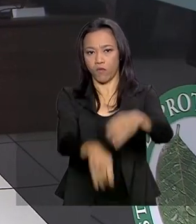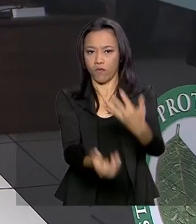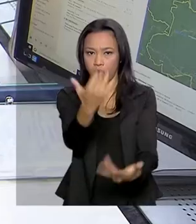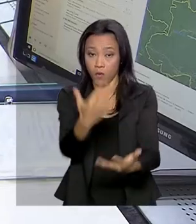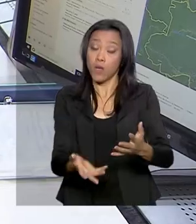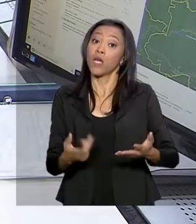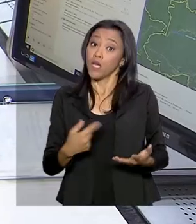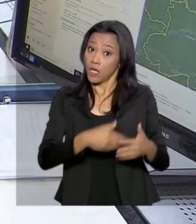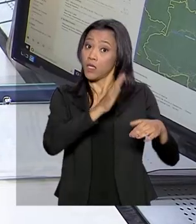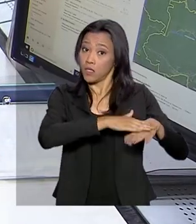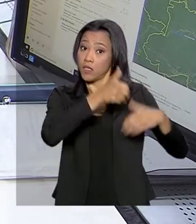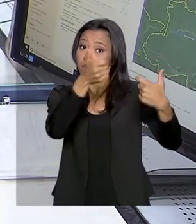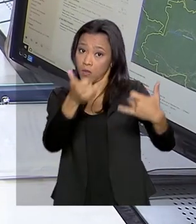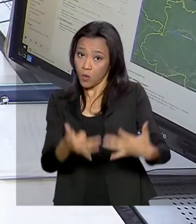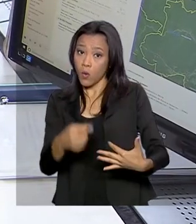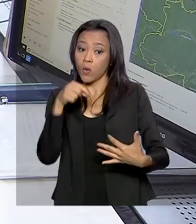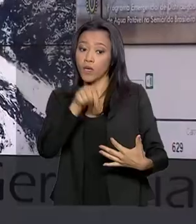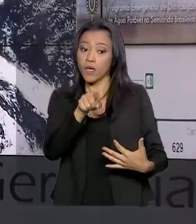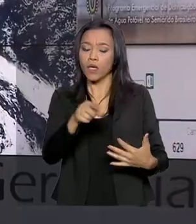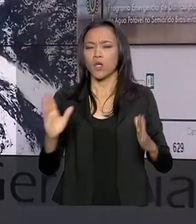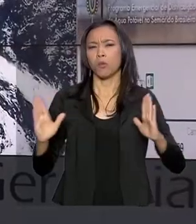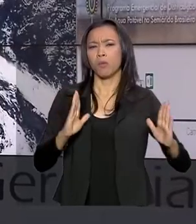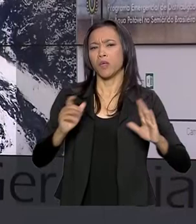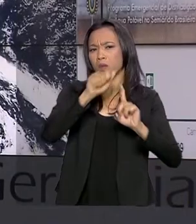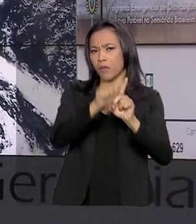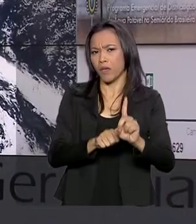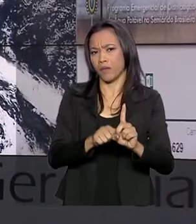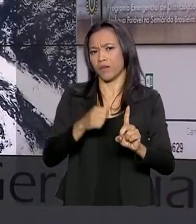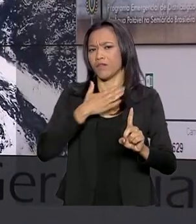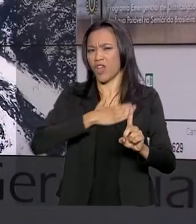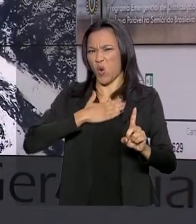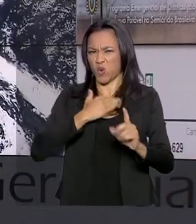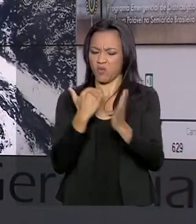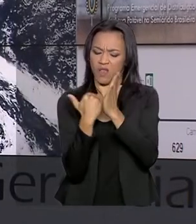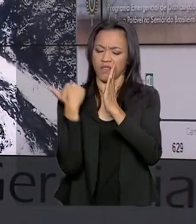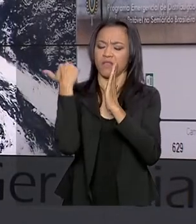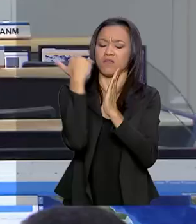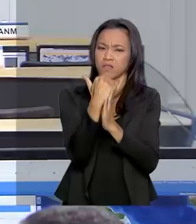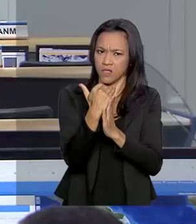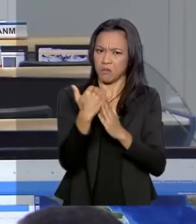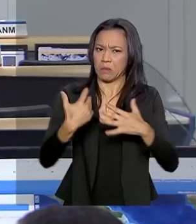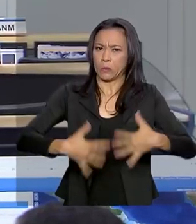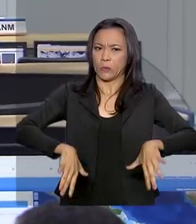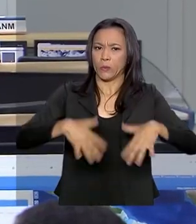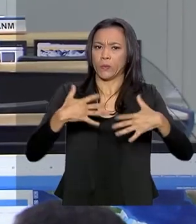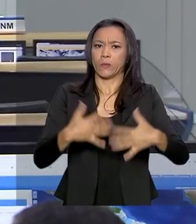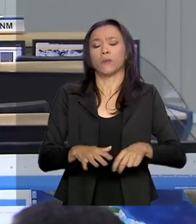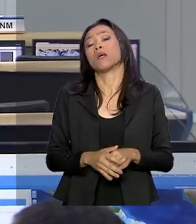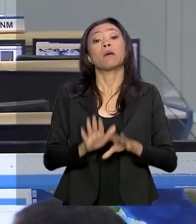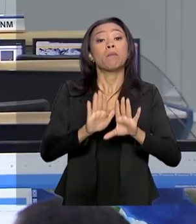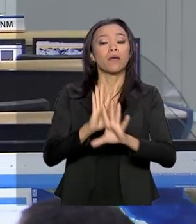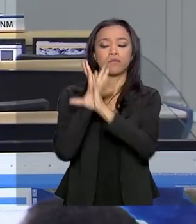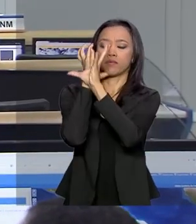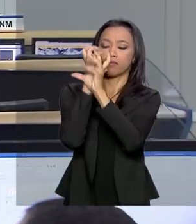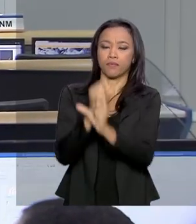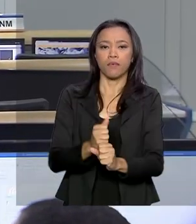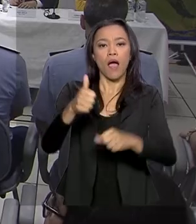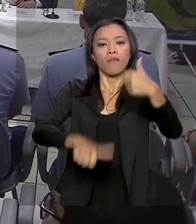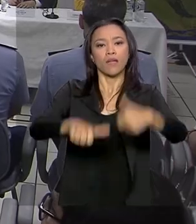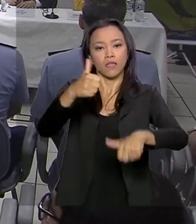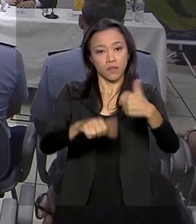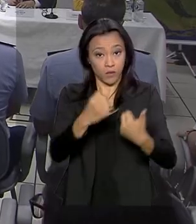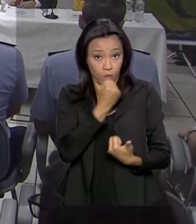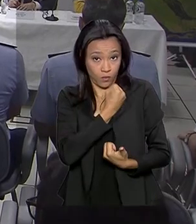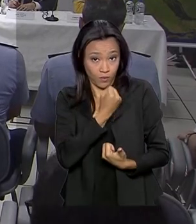quantidade de focos de calor na Amazônia no mês de agosto foi acima da média. Mas, no balanço do ano, os números